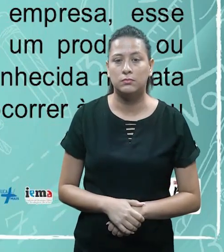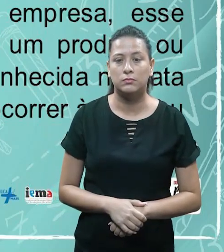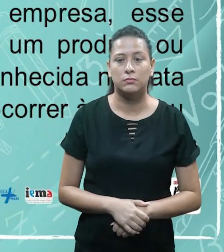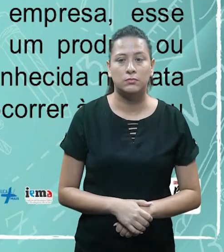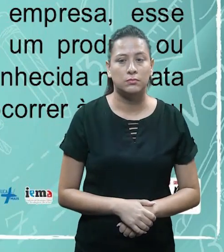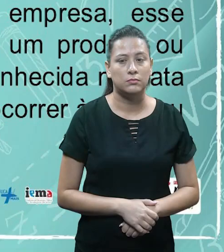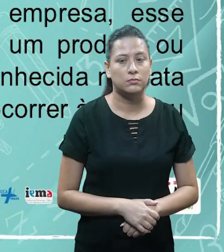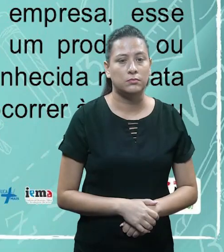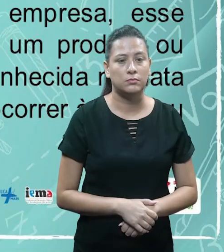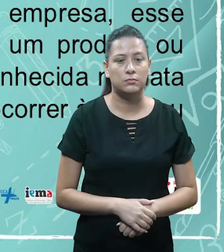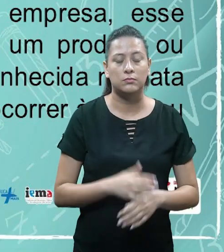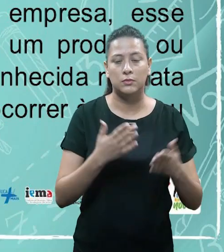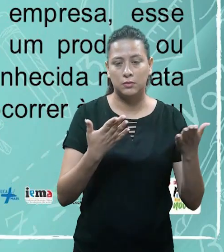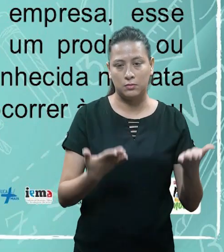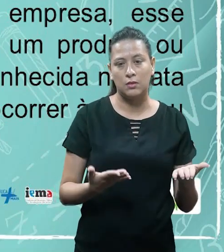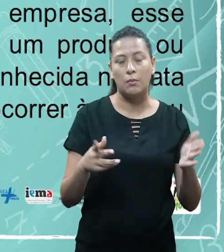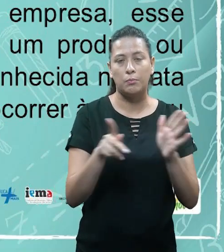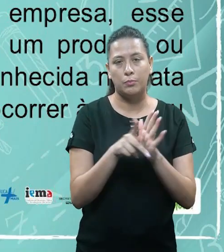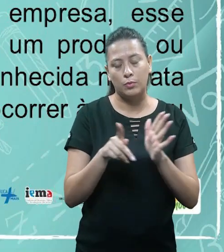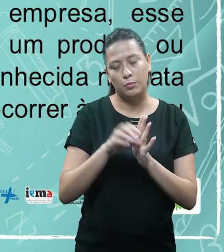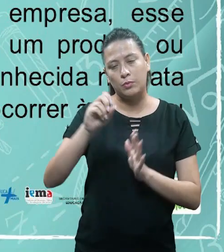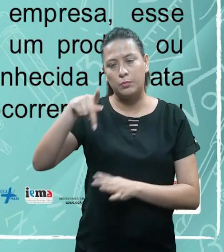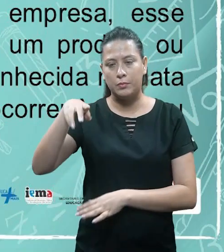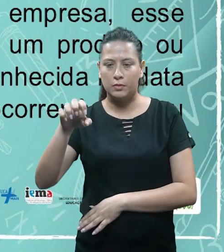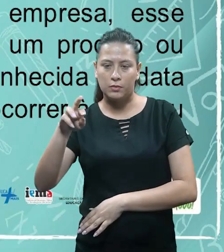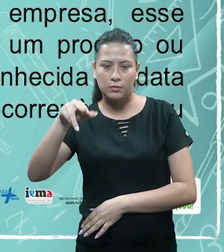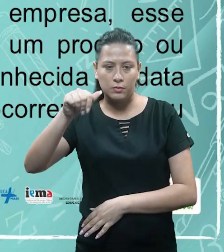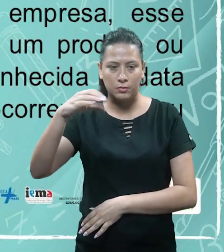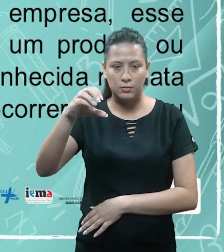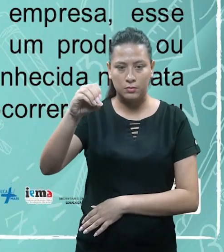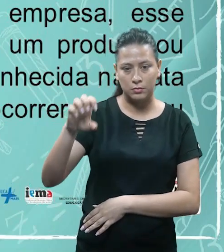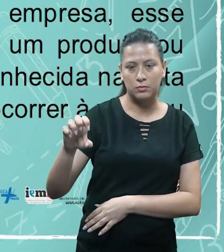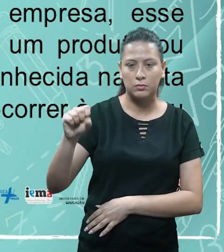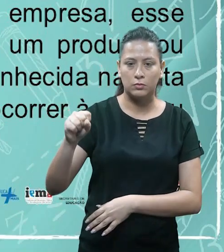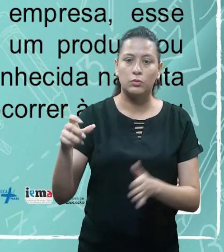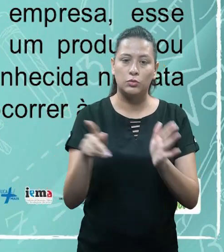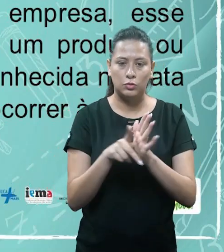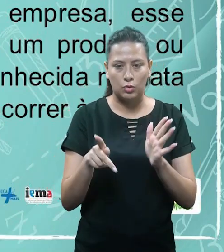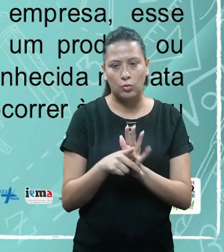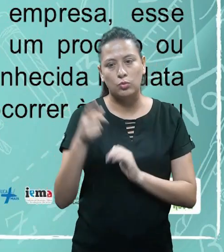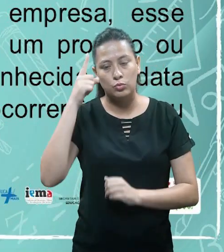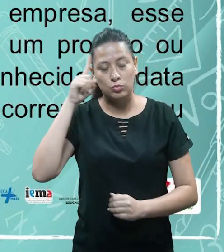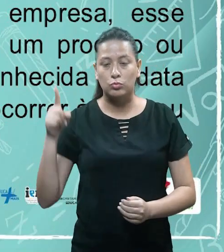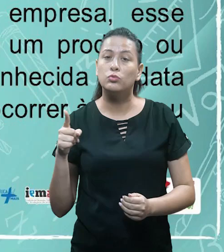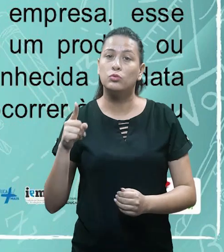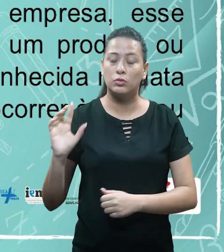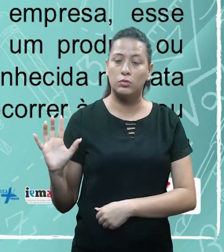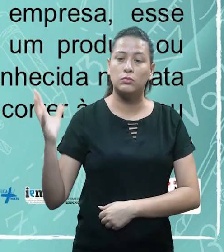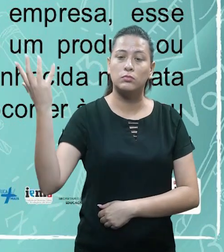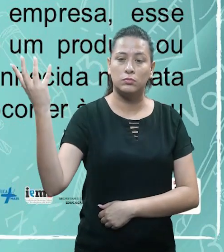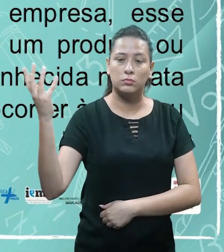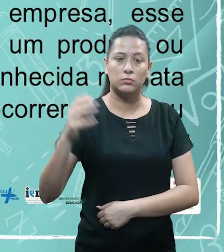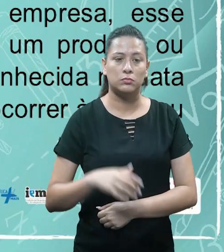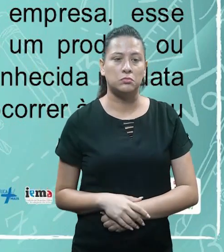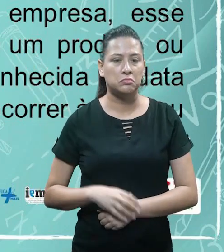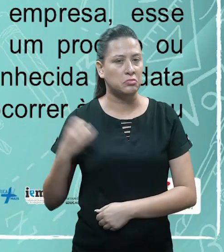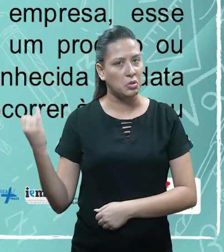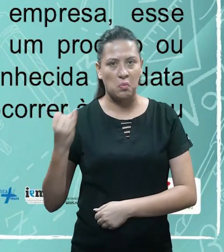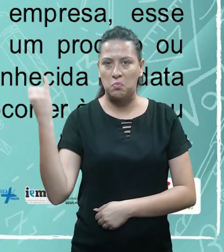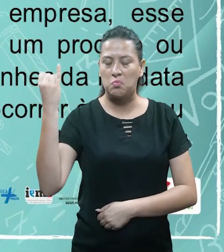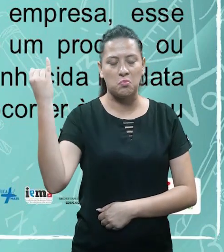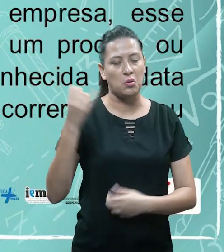Determina que lançamentos das operações sejam reconhecidos nos períodos em que ocorreram, não importando o recebimento ou